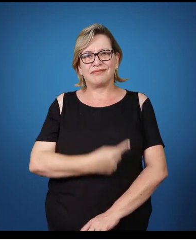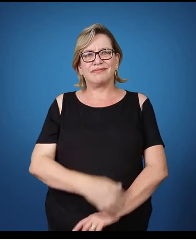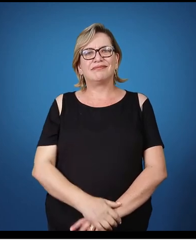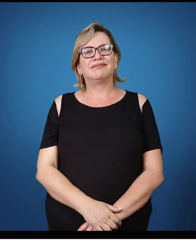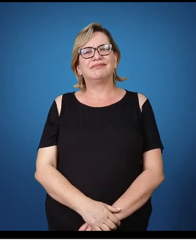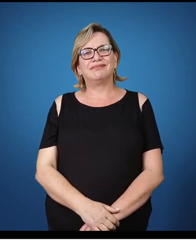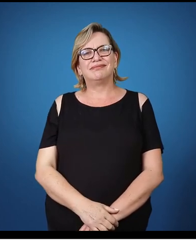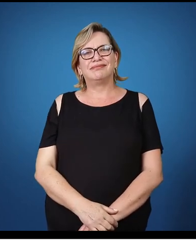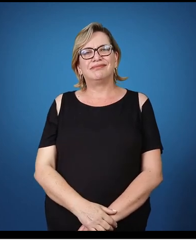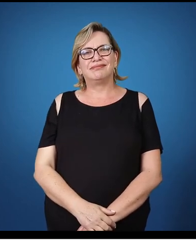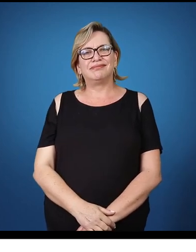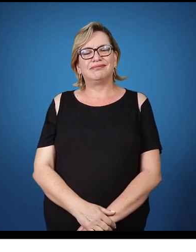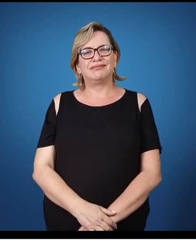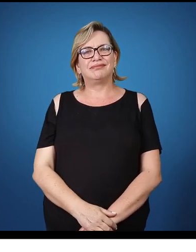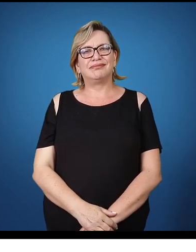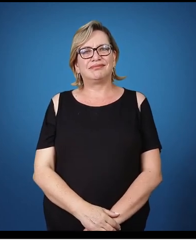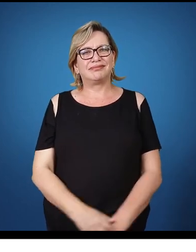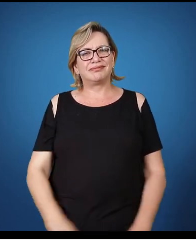senhoras